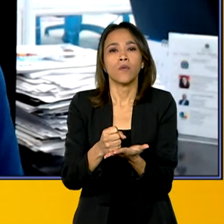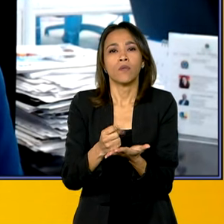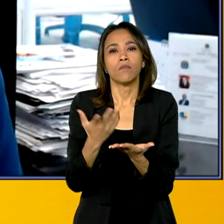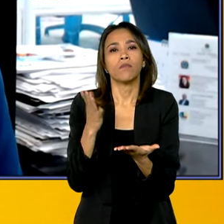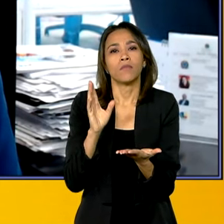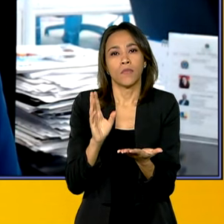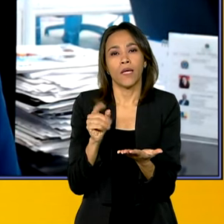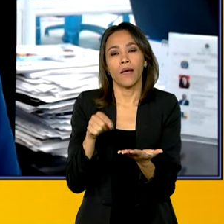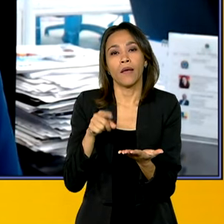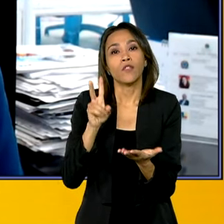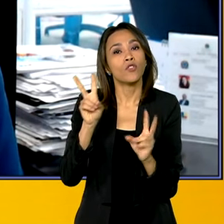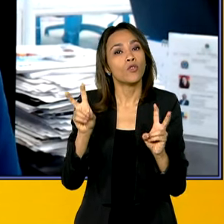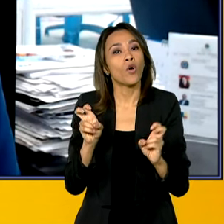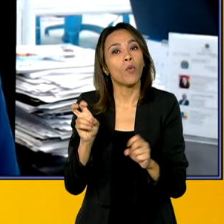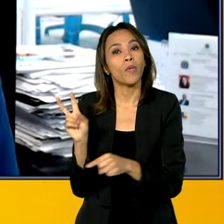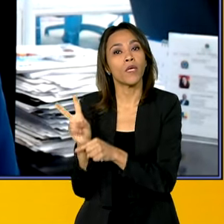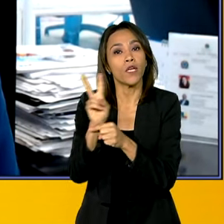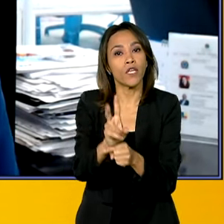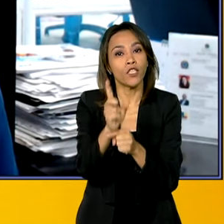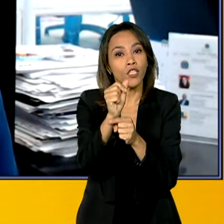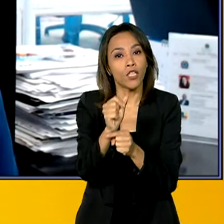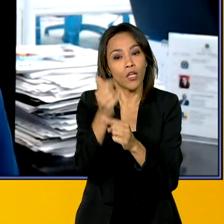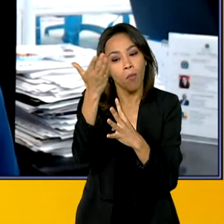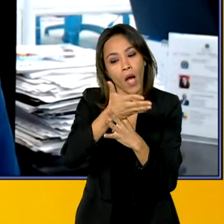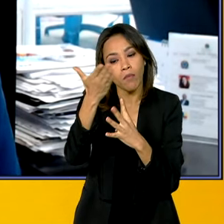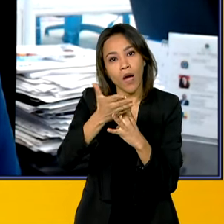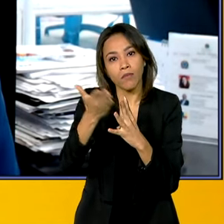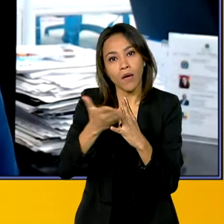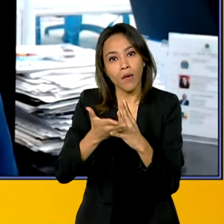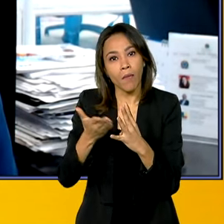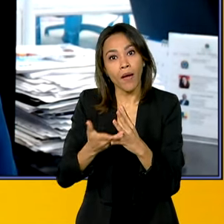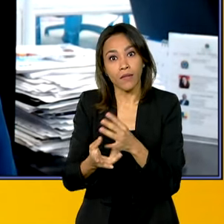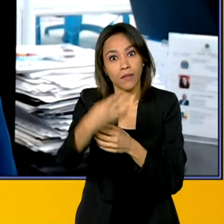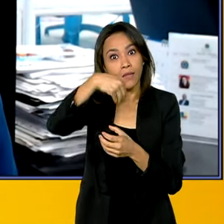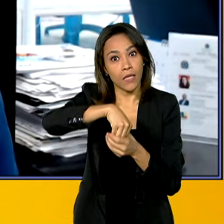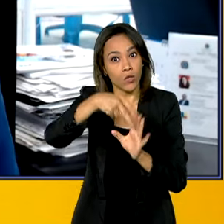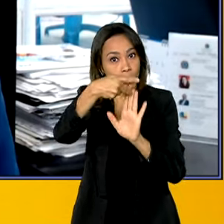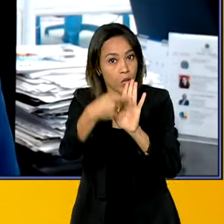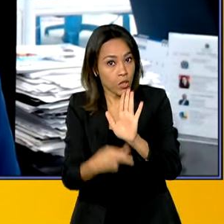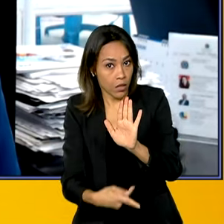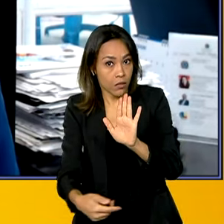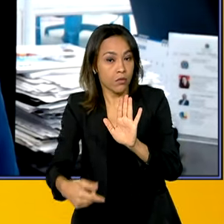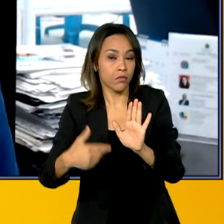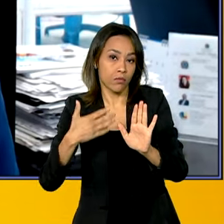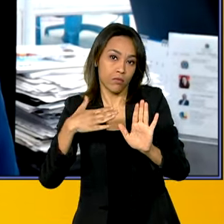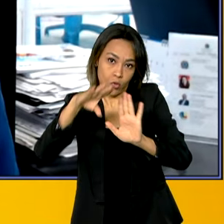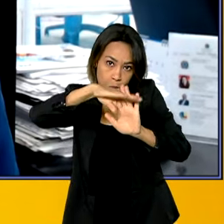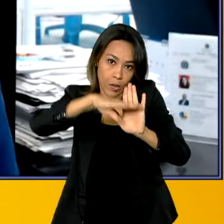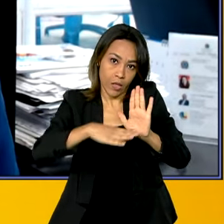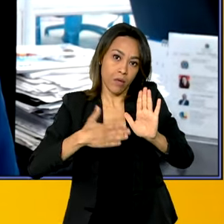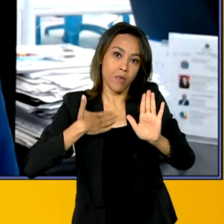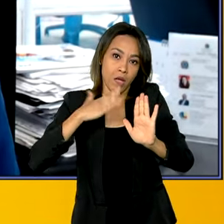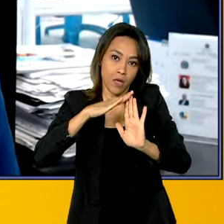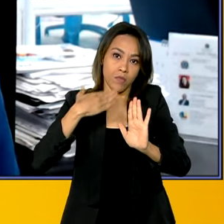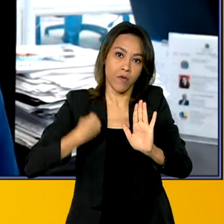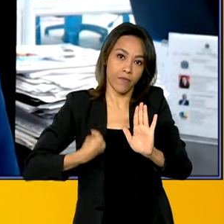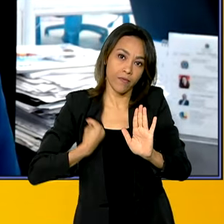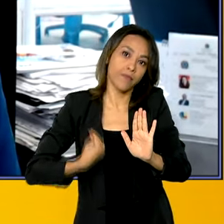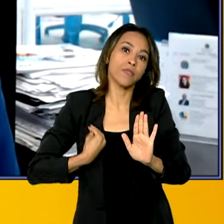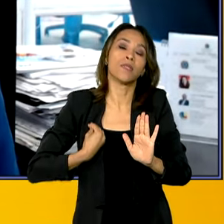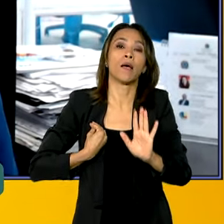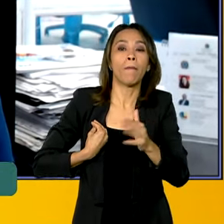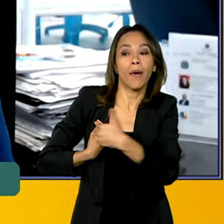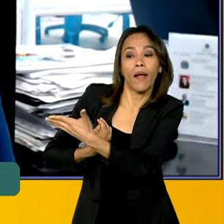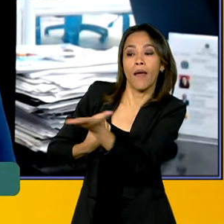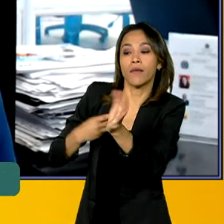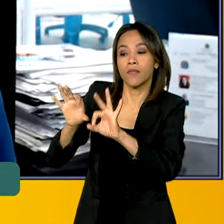do financiamento que está dentro do projeto do Minha Casa Minha Vida, para famílias que